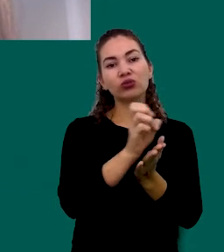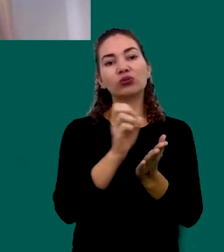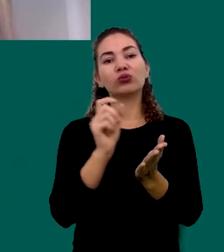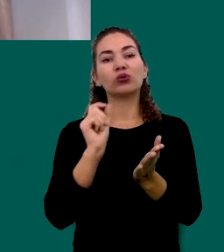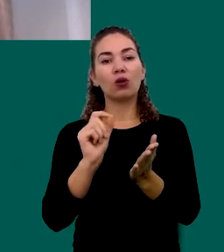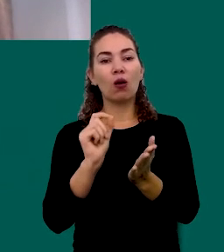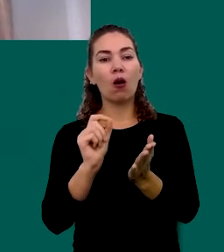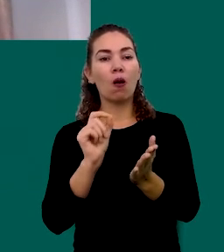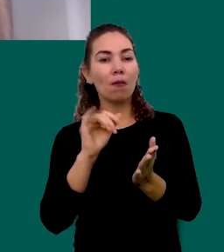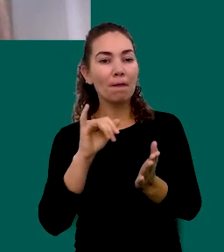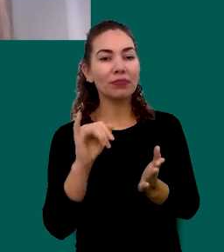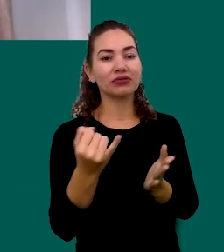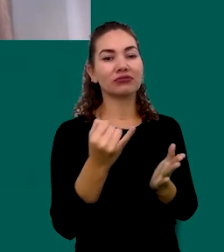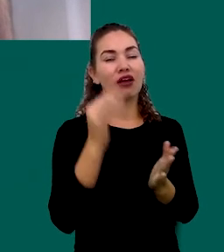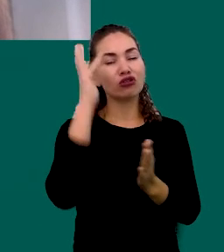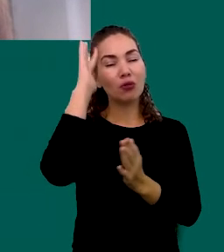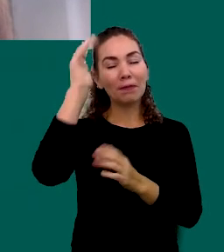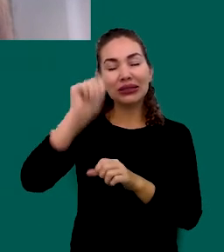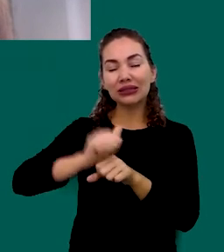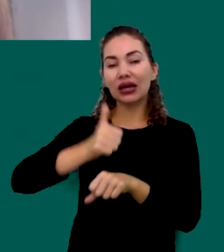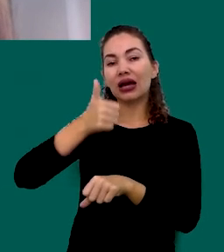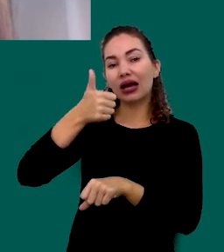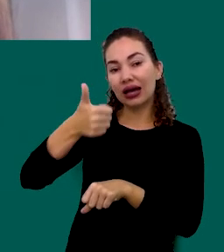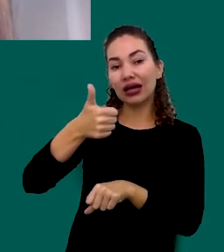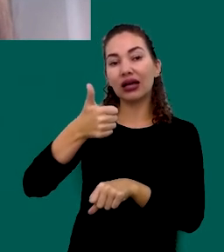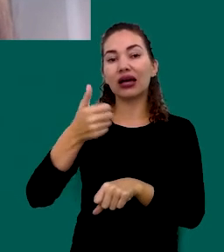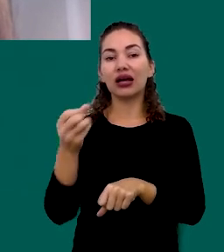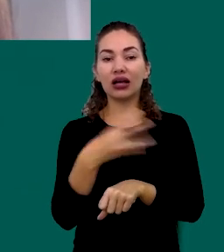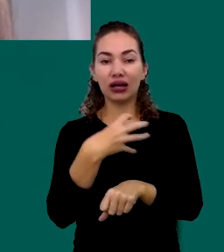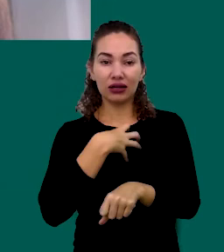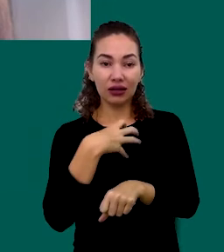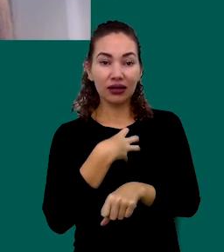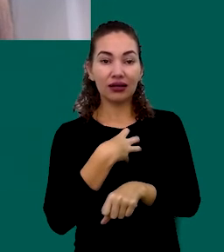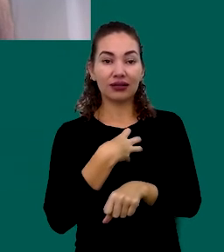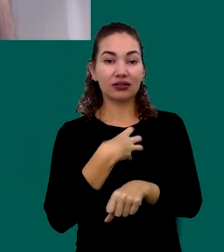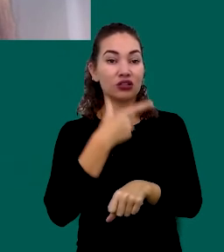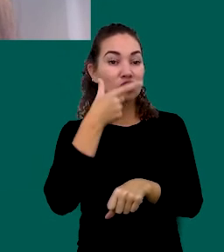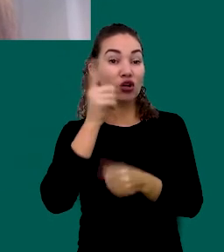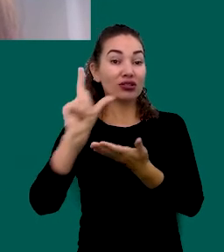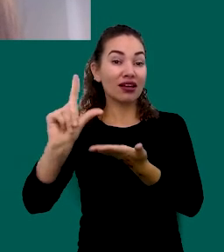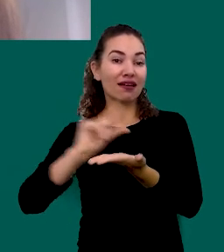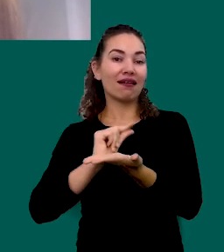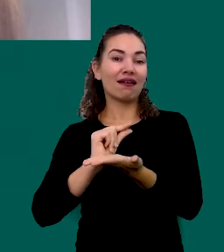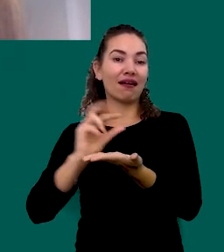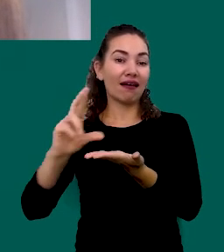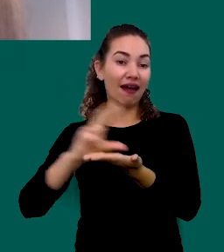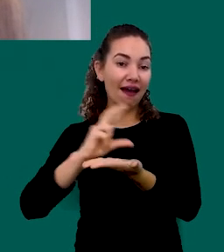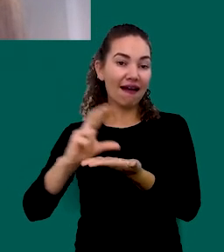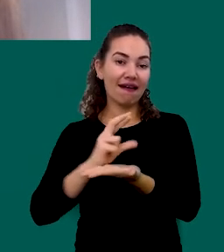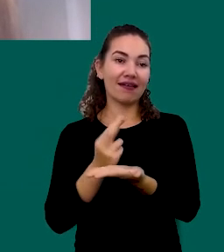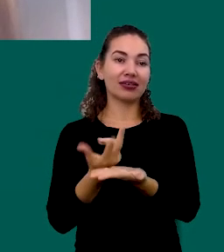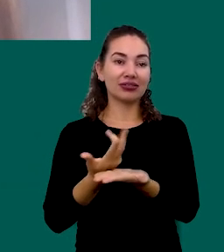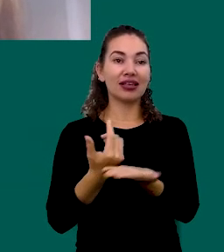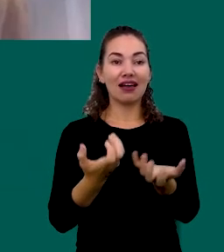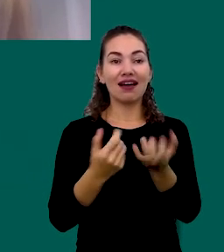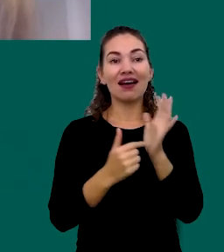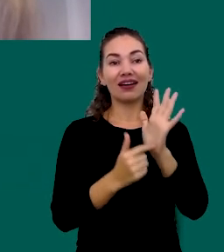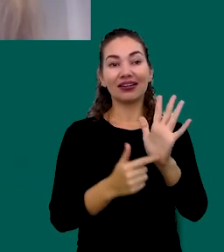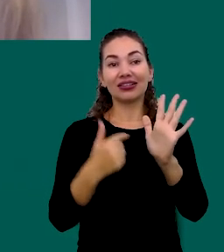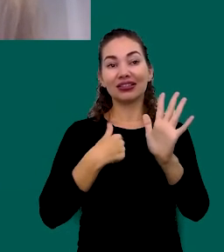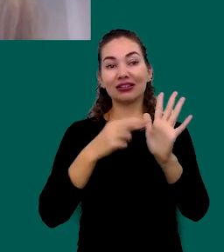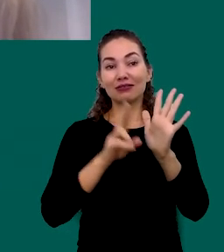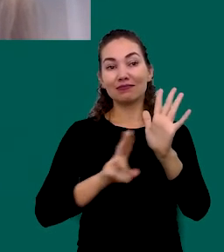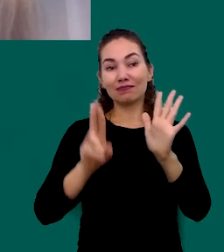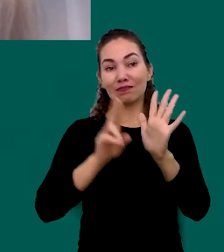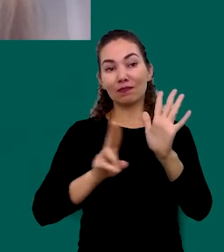E De Até Se Pensar Em Melhorias E Novas Formas De Ganhos De Renda Eu Quero Mostrar Para Vocês Que Eu